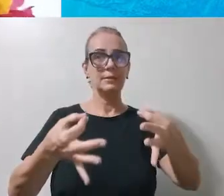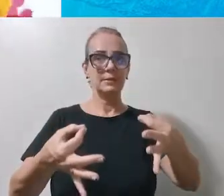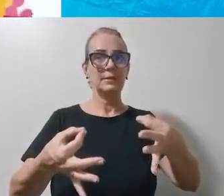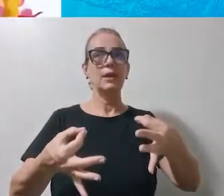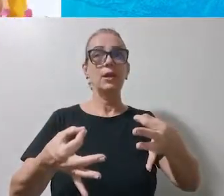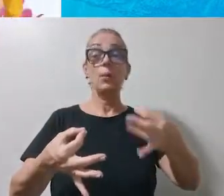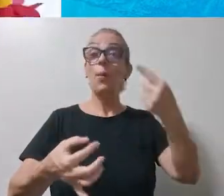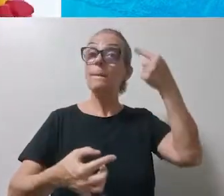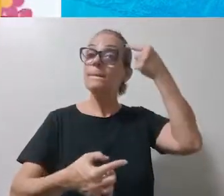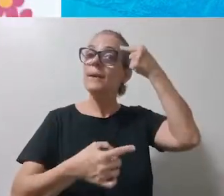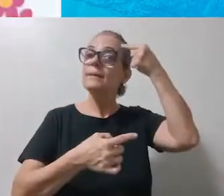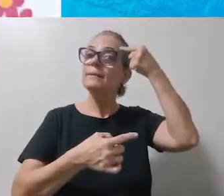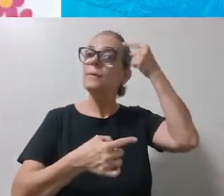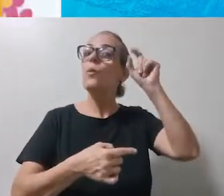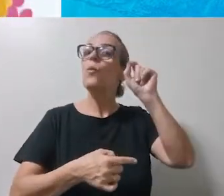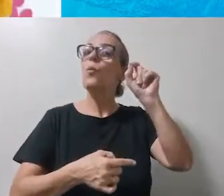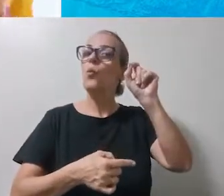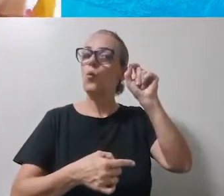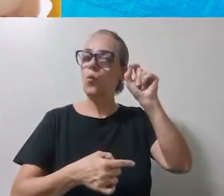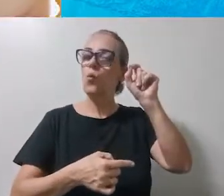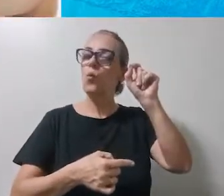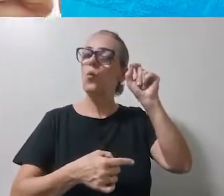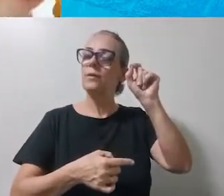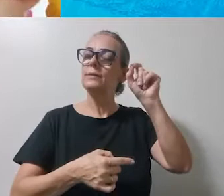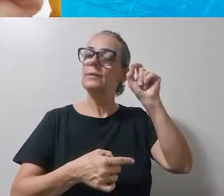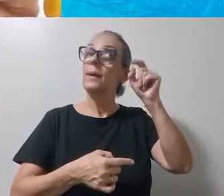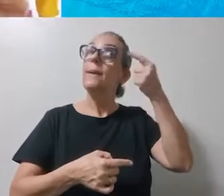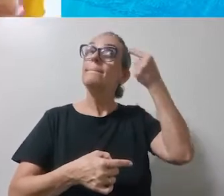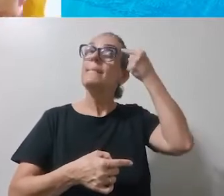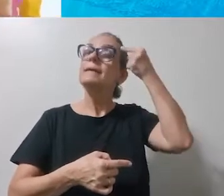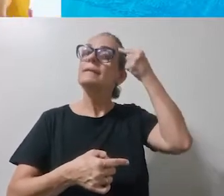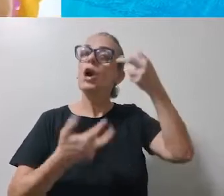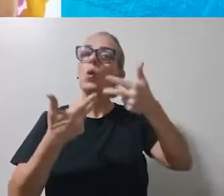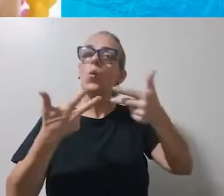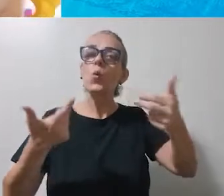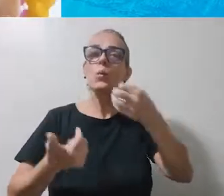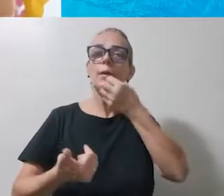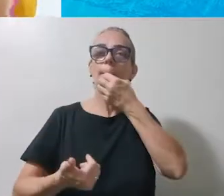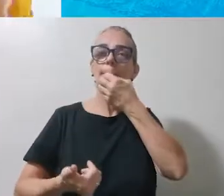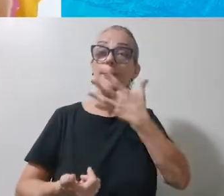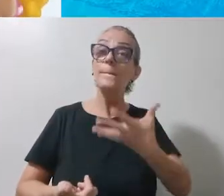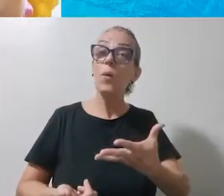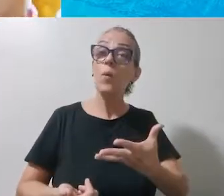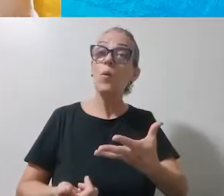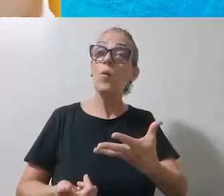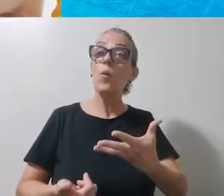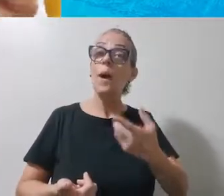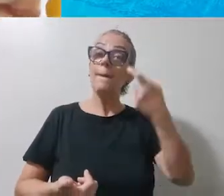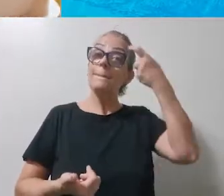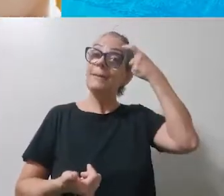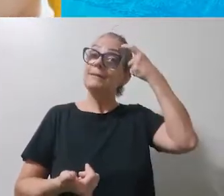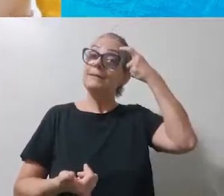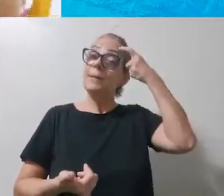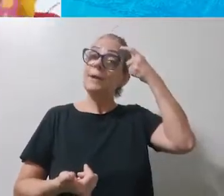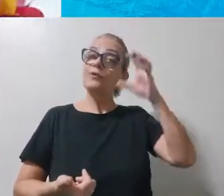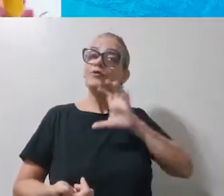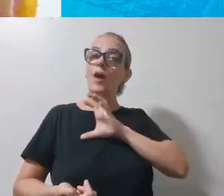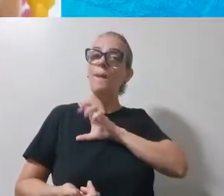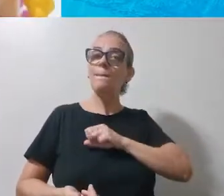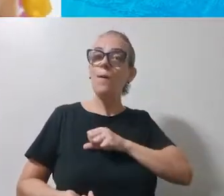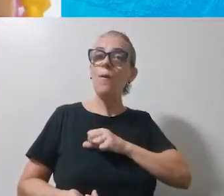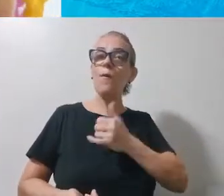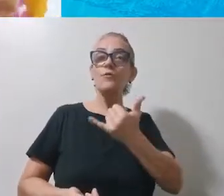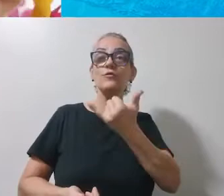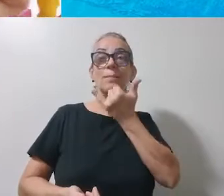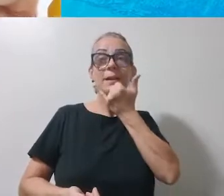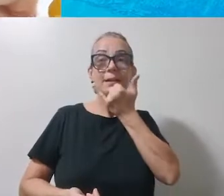pensamentos, procurando sempre pensar coisas boas. Pensamentos de amor, de perdão,